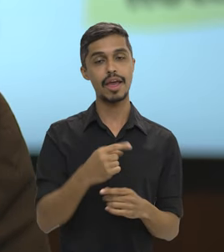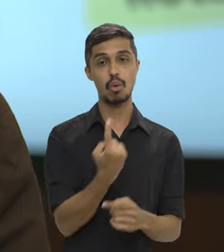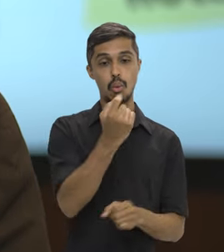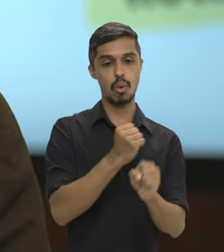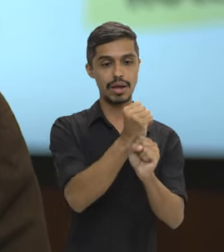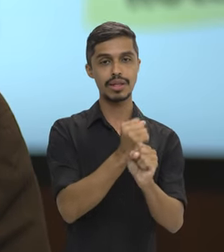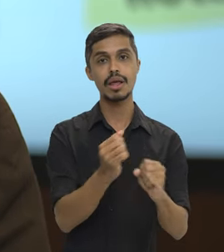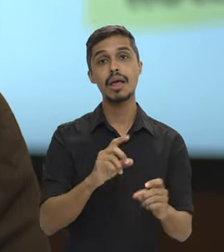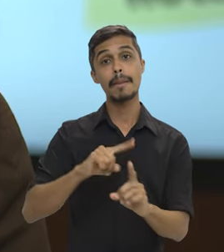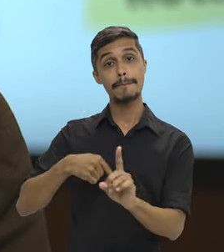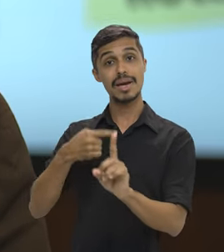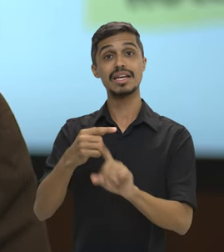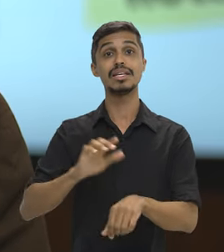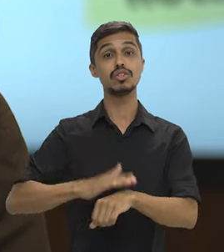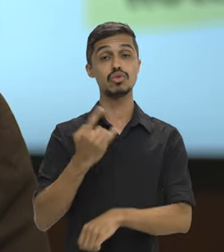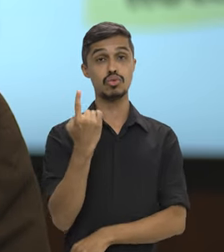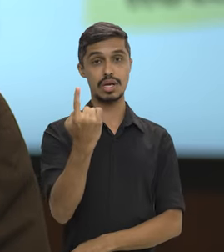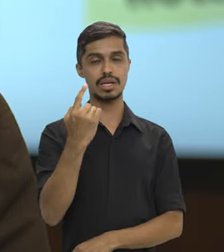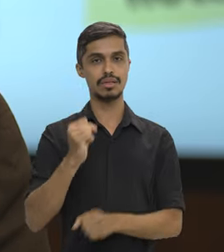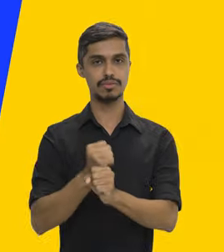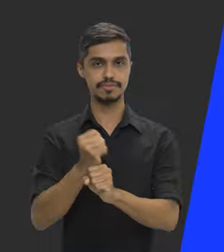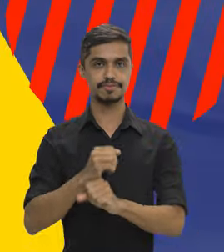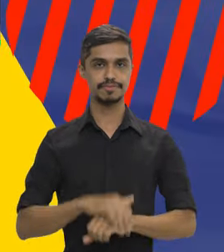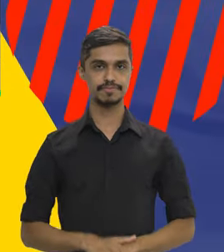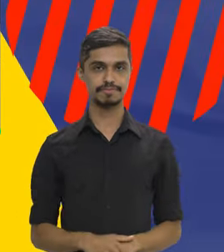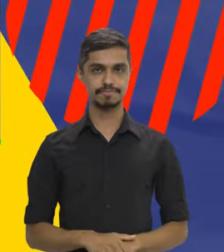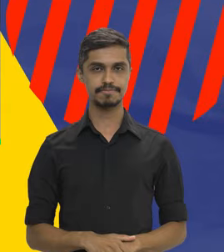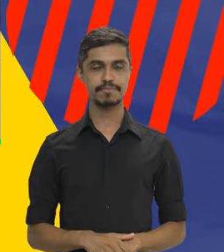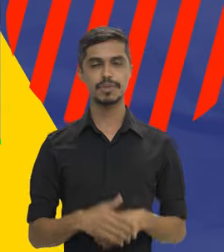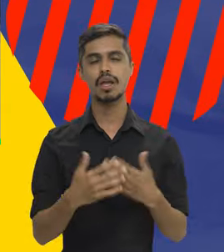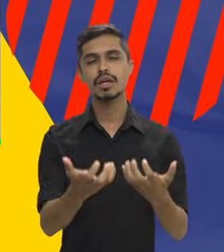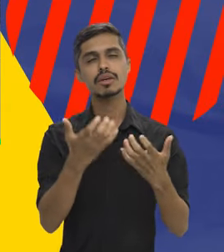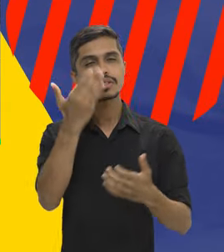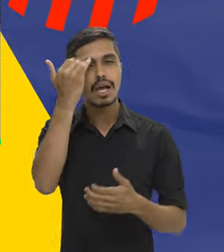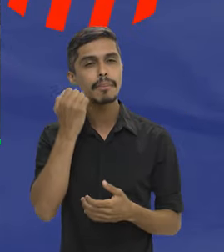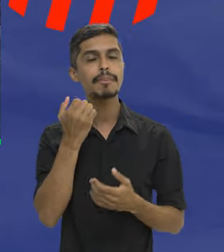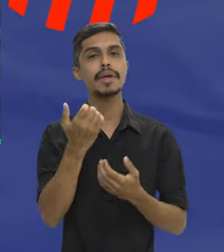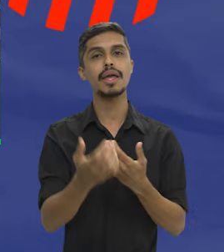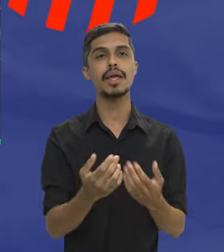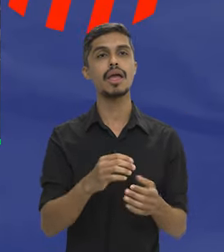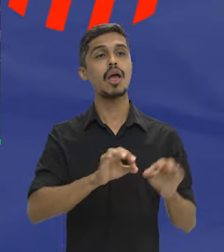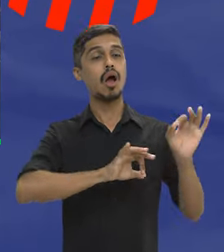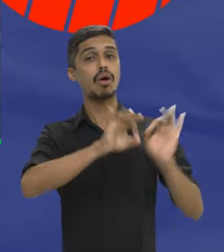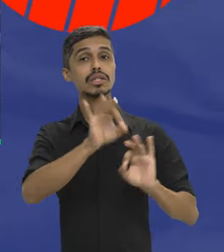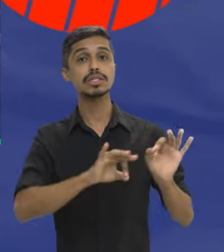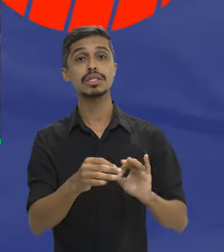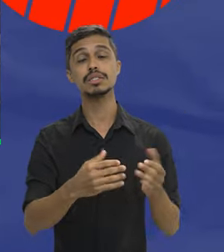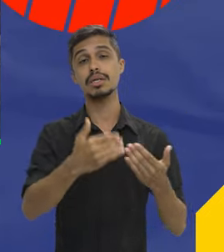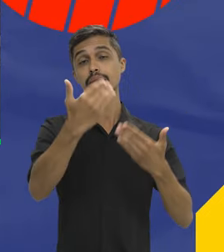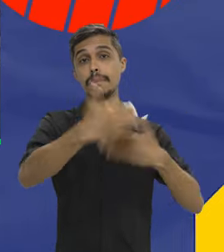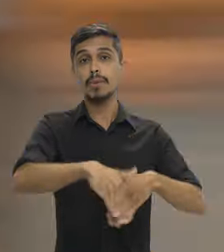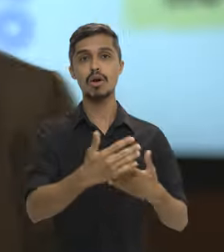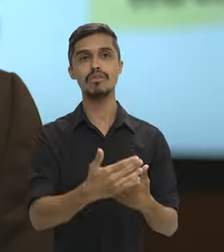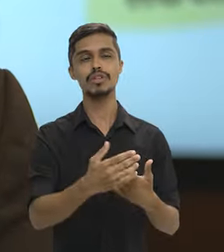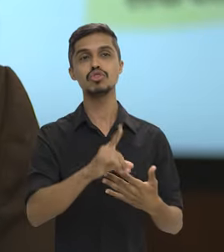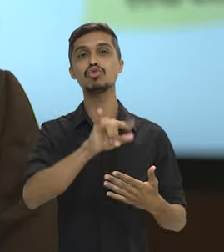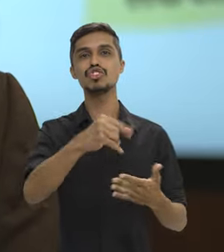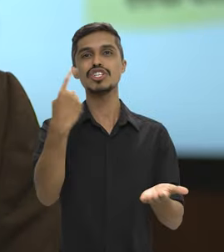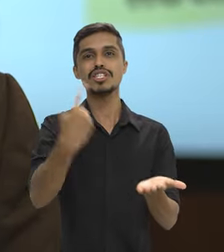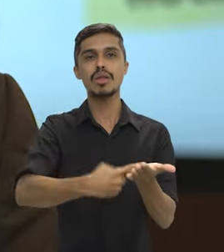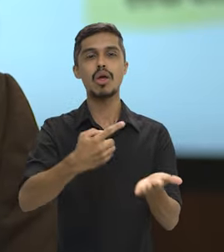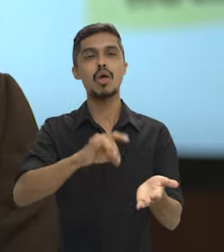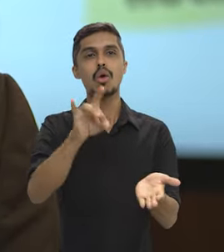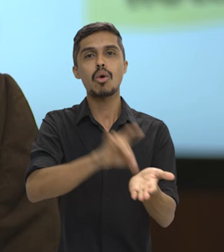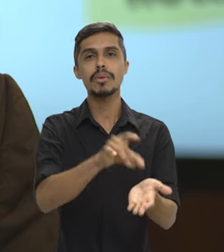ano prorrogável por mais um ano, que é o que a lei determina, tá? Eu gostaria de saber como que vai ser a orientação das provas no dia da aplicação. Bom,